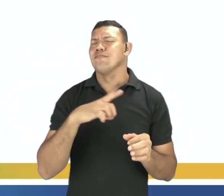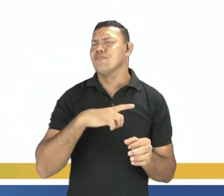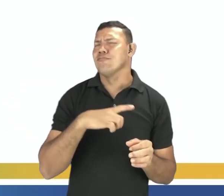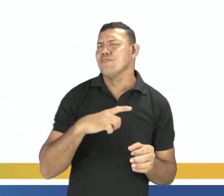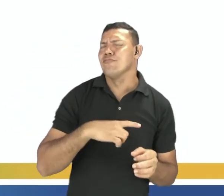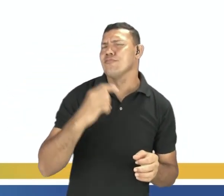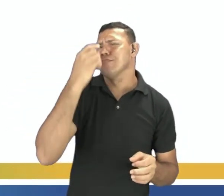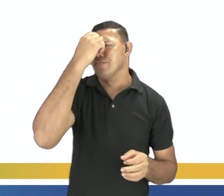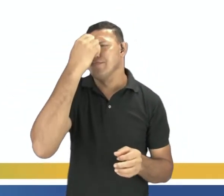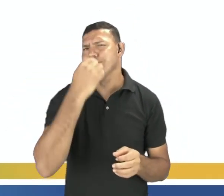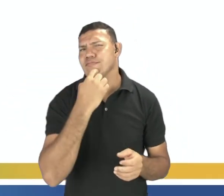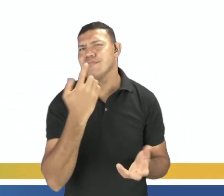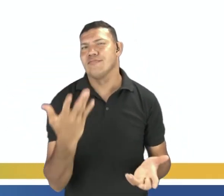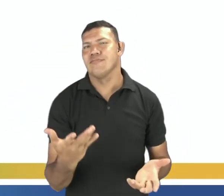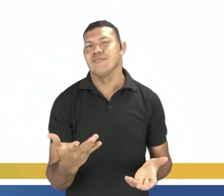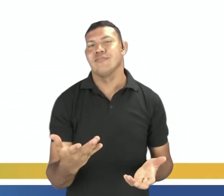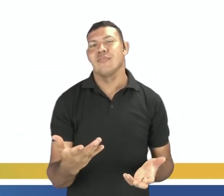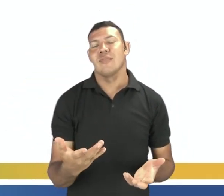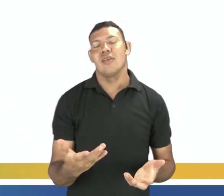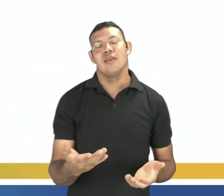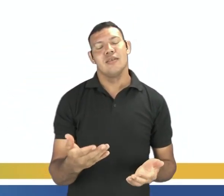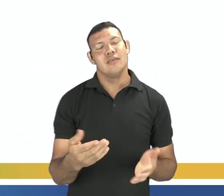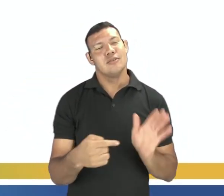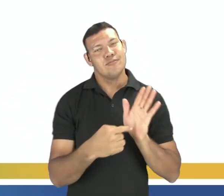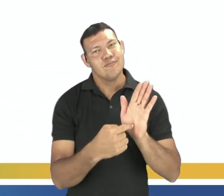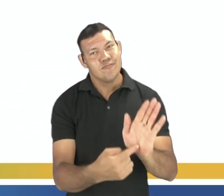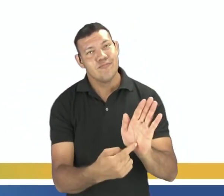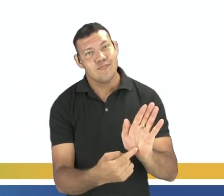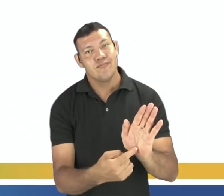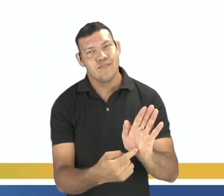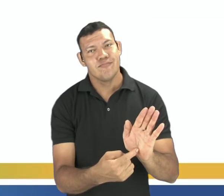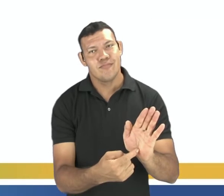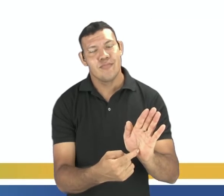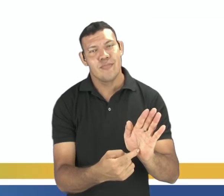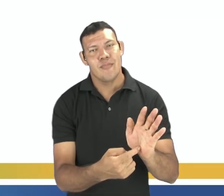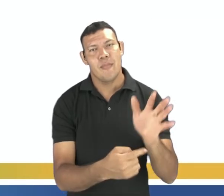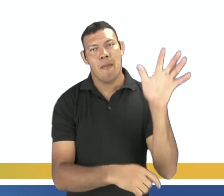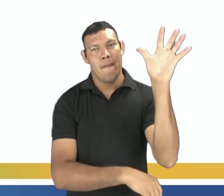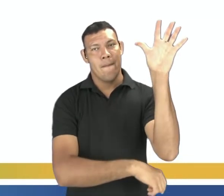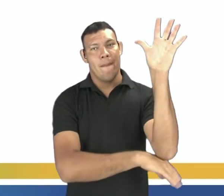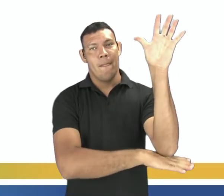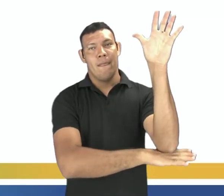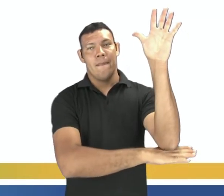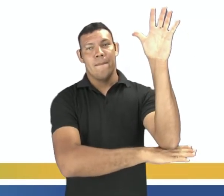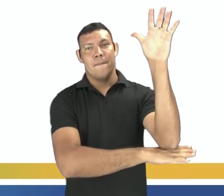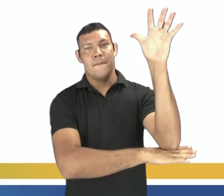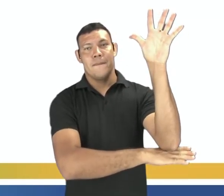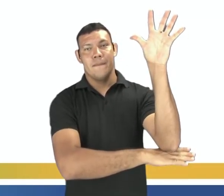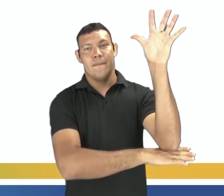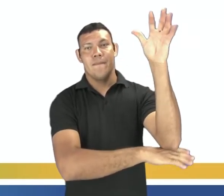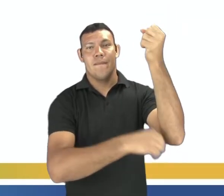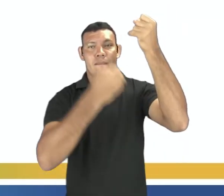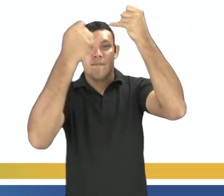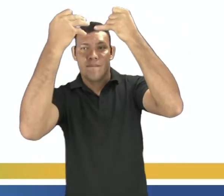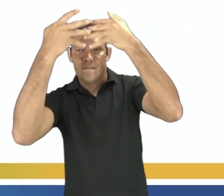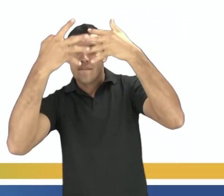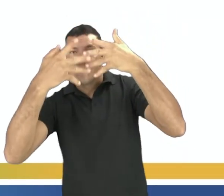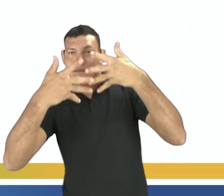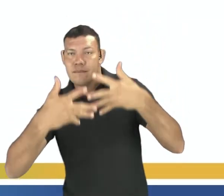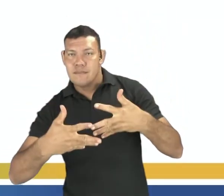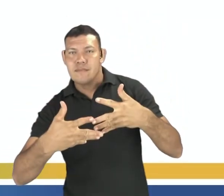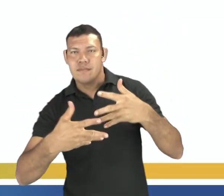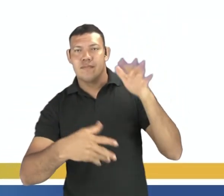aí uma imagem que ilustra, em síntese, é uma ilustração do que eu acabei de explicar para vocês.